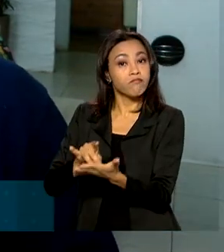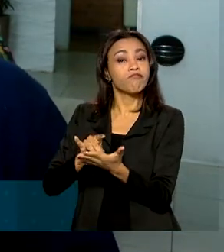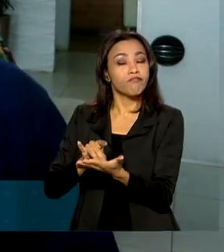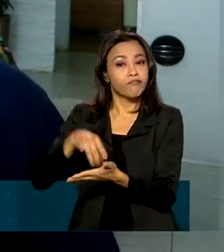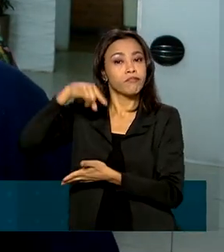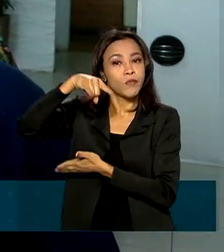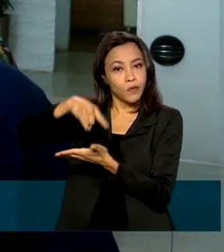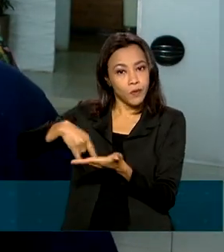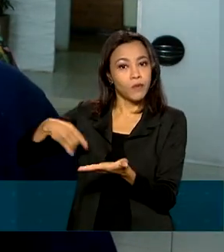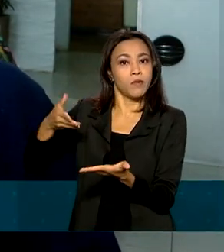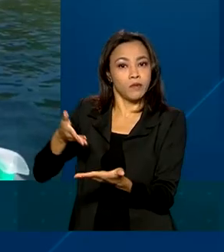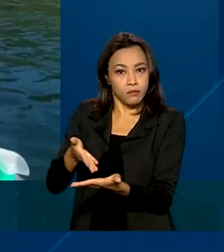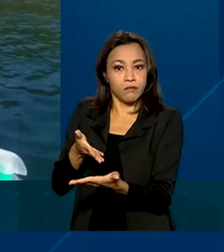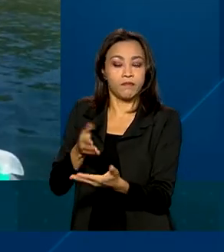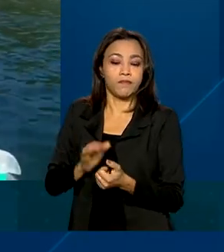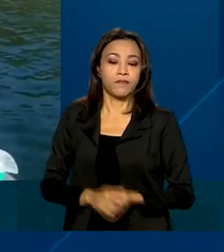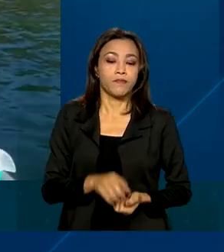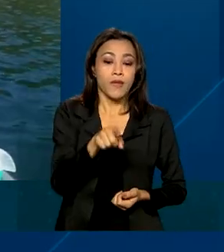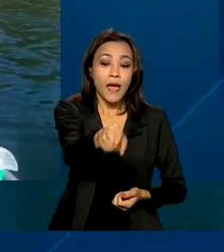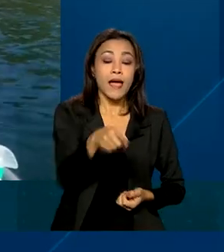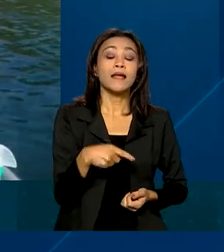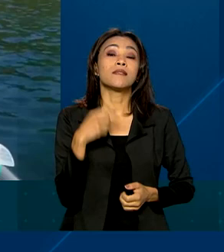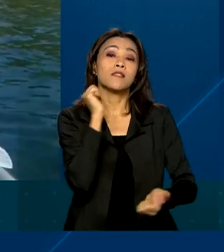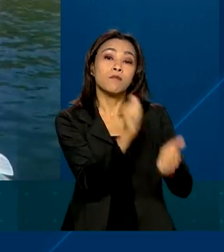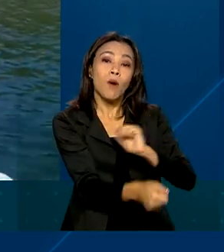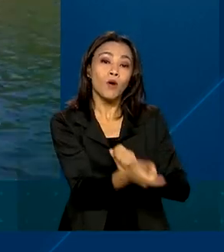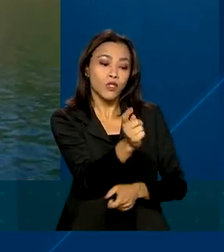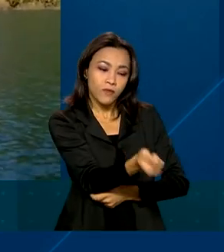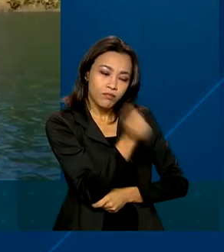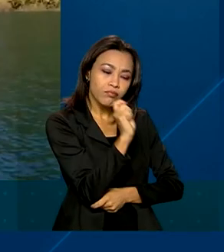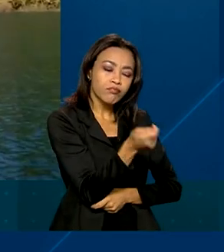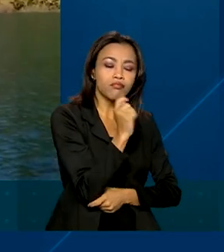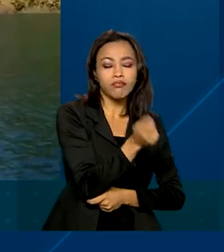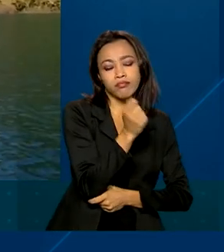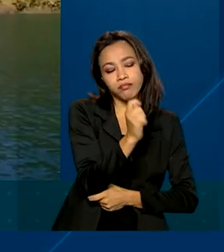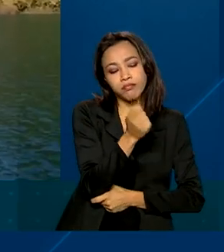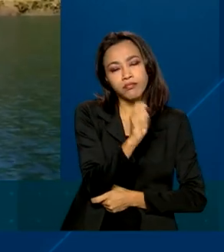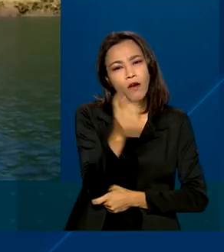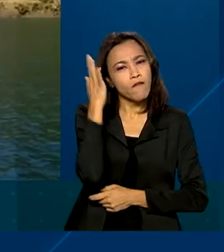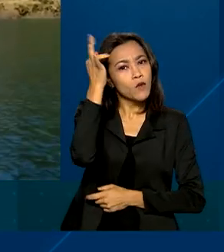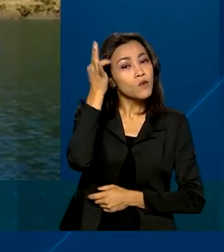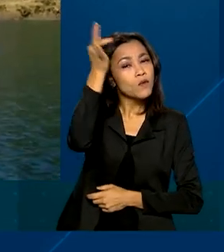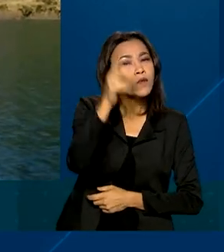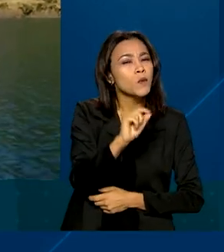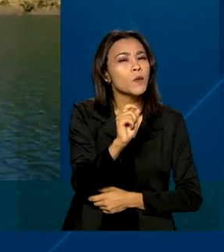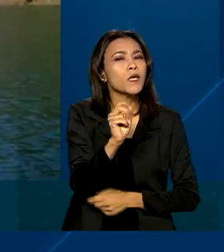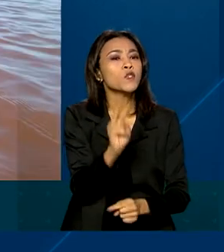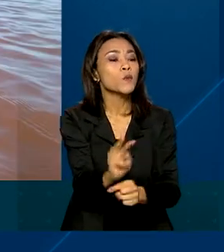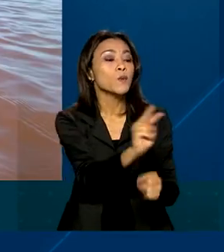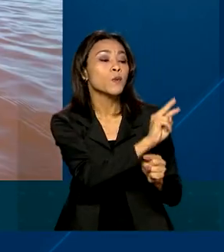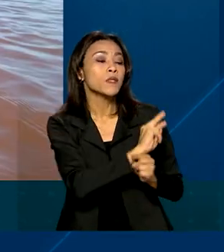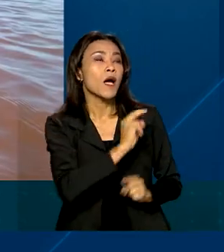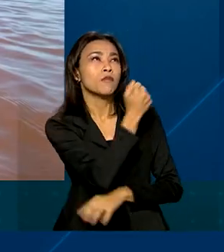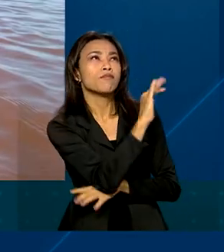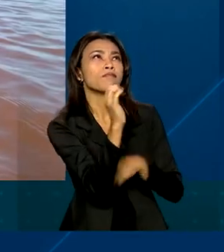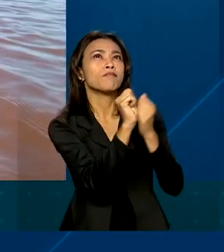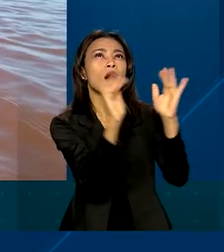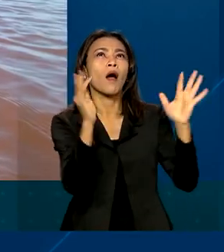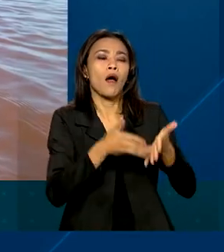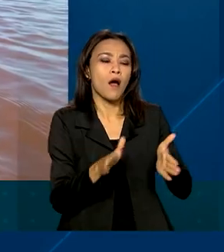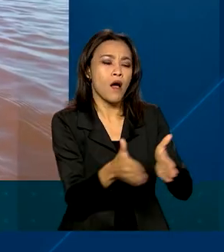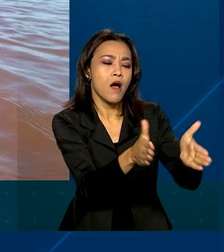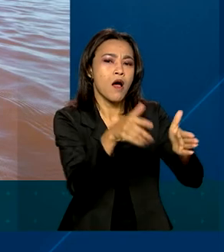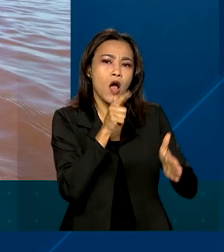autenticidade daquele documento. A pesca esportiva tem uma filosofia de preservação ecológica. Mesmo quando